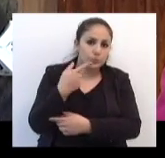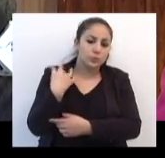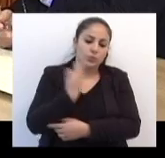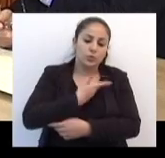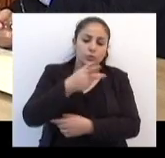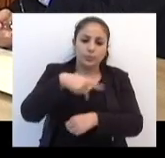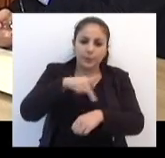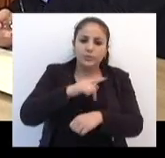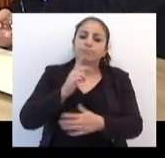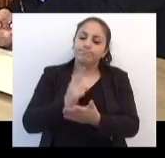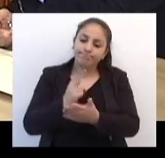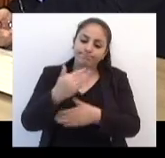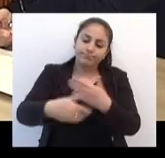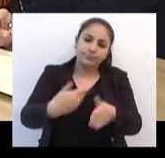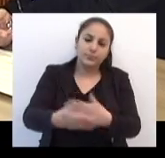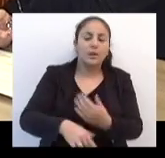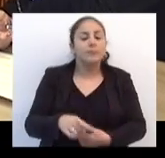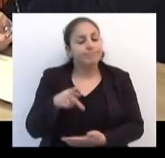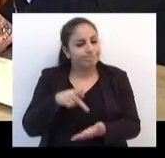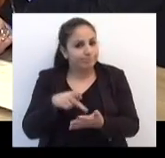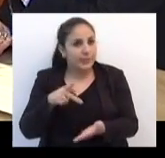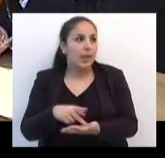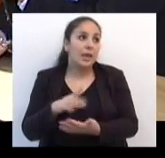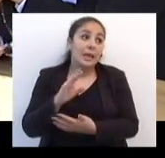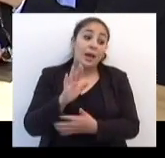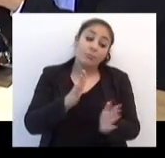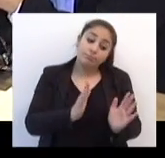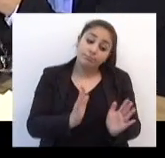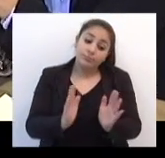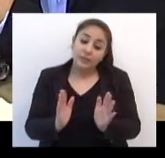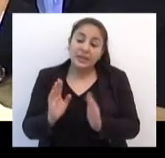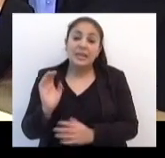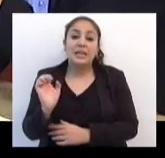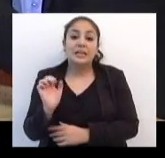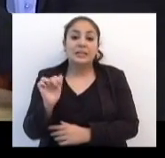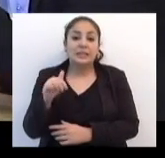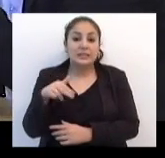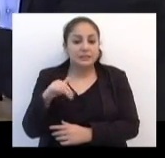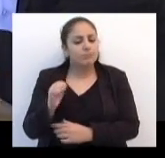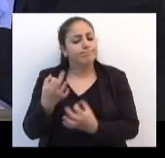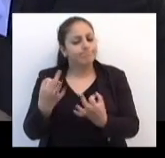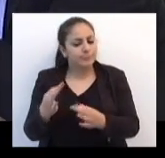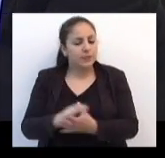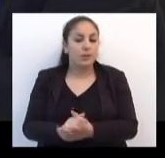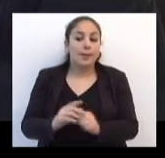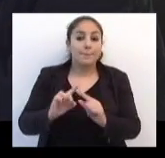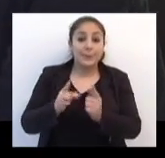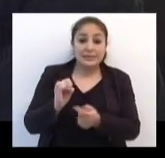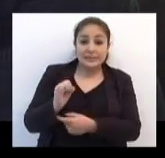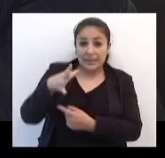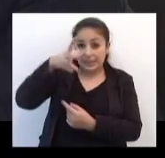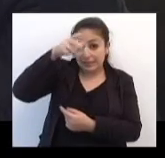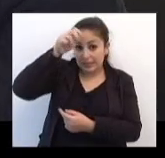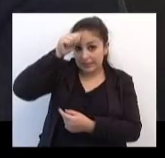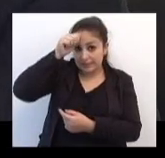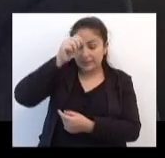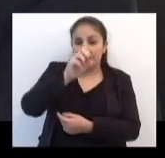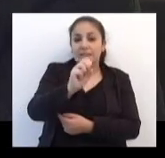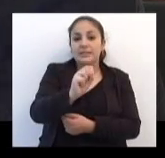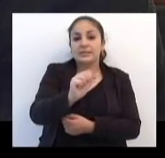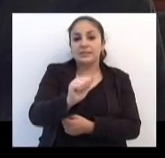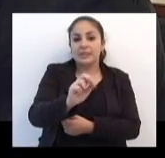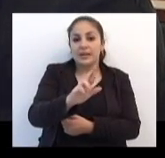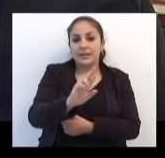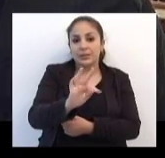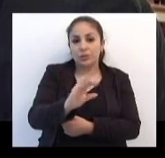andamento. Realmente, em parte, o vereador Lehmann tem razão. É a mesma coisa se nós formos analisar o governo Sartori